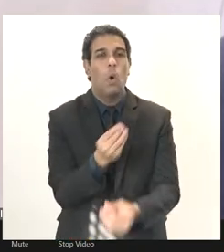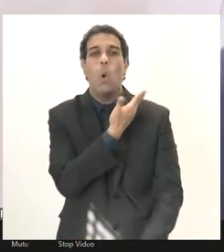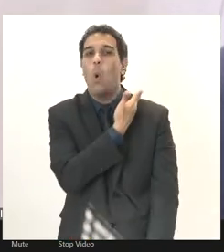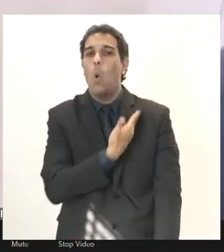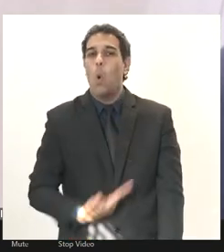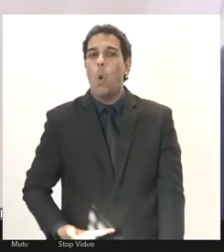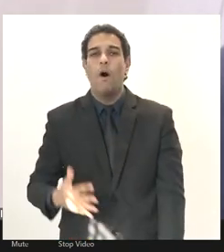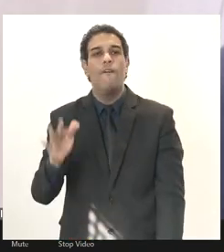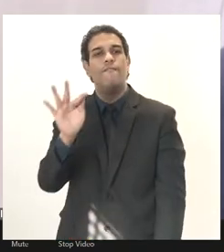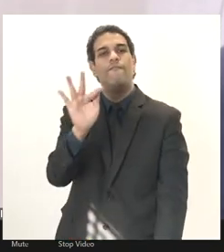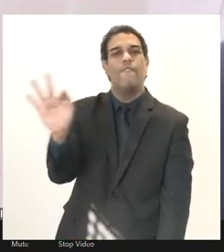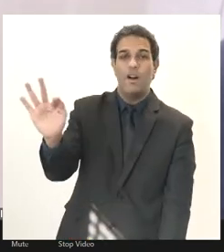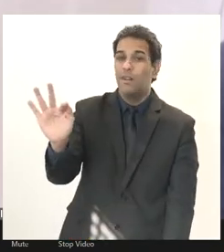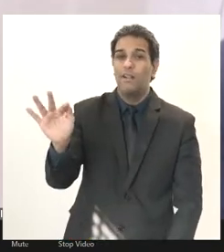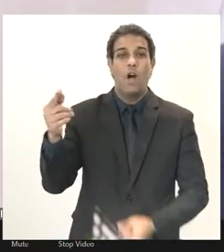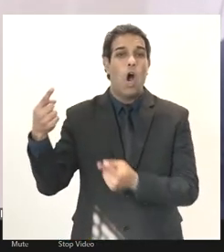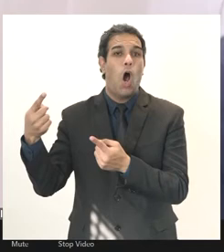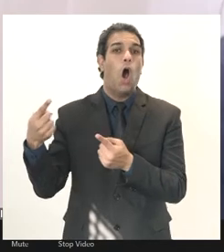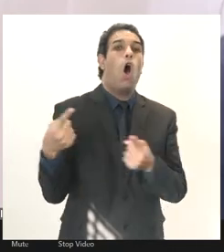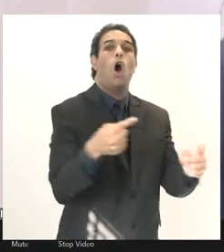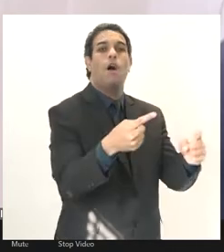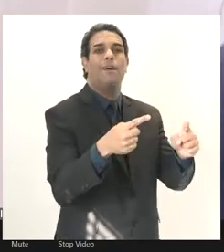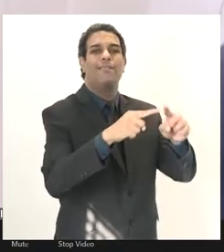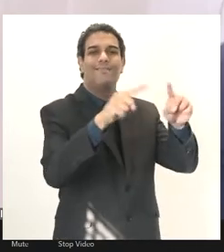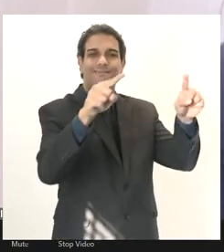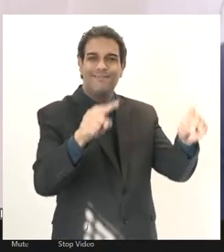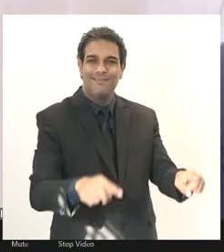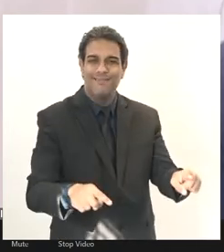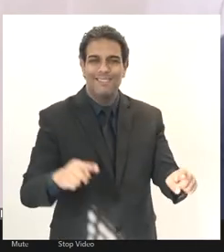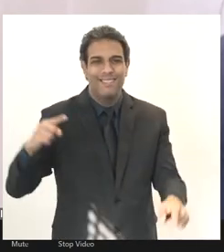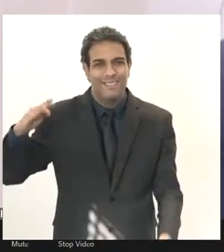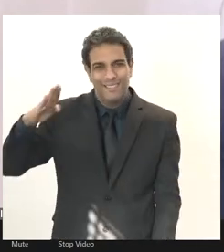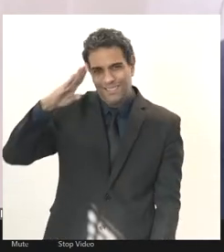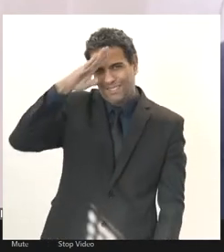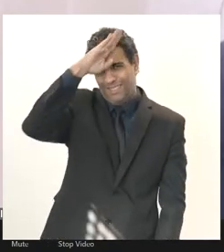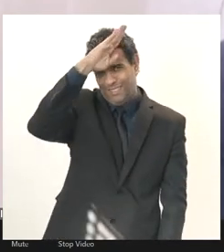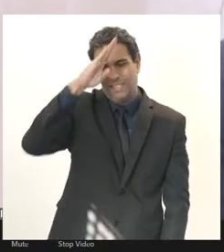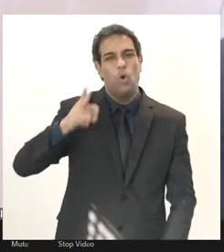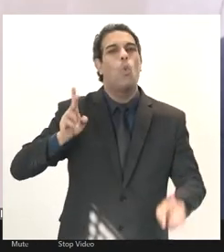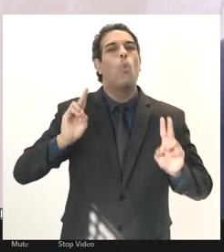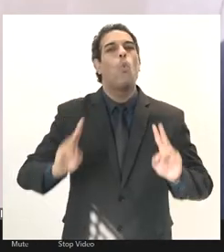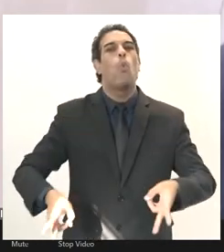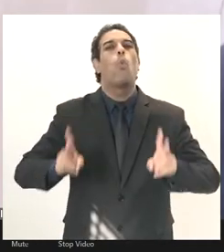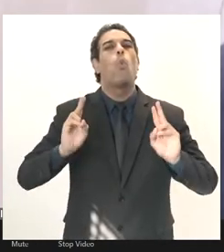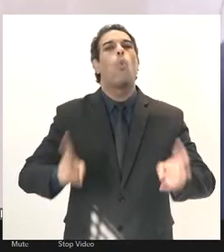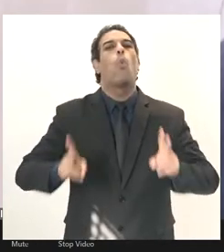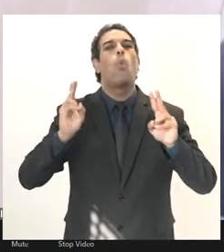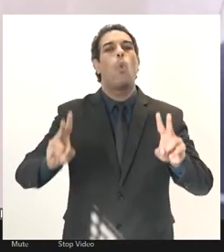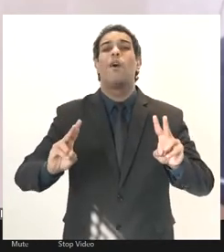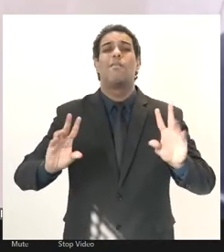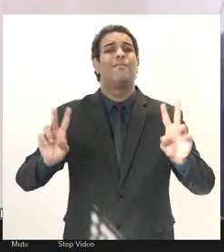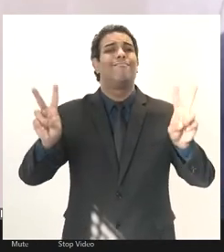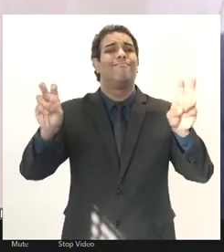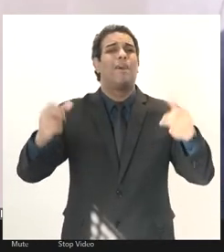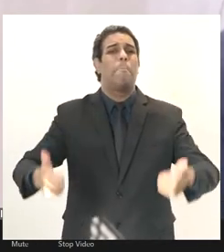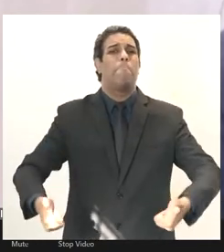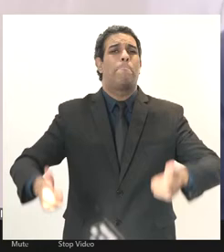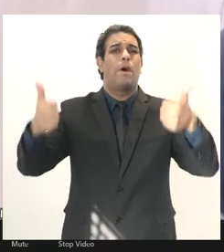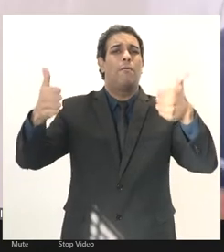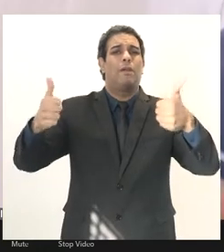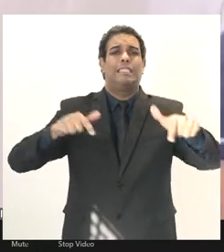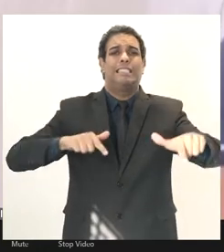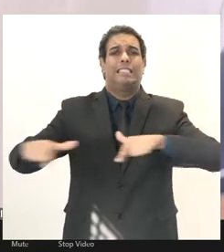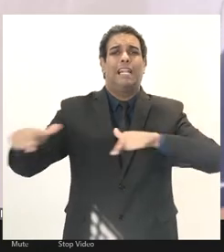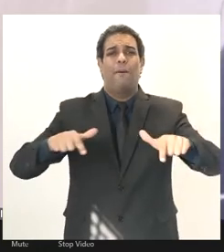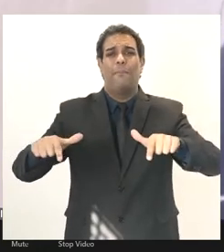o trabalhador é aquela fala de Bolsonaro que diz que é melhor manter o emprego